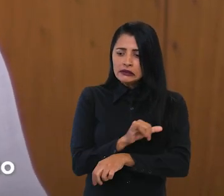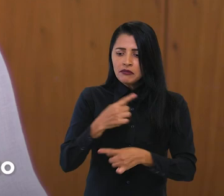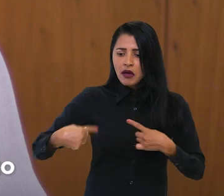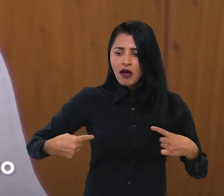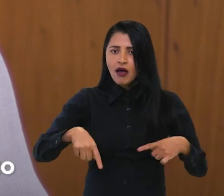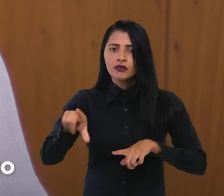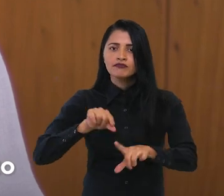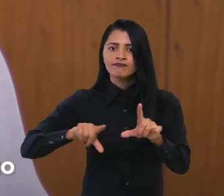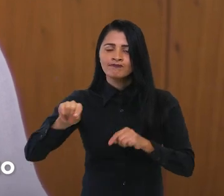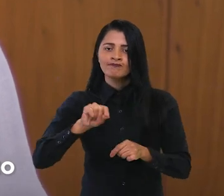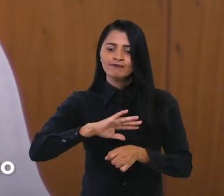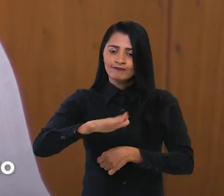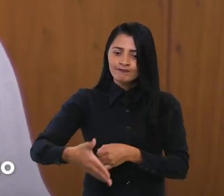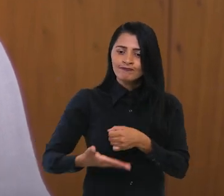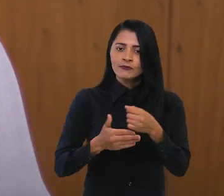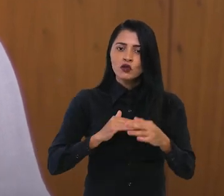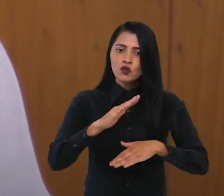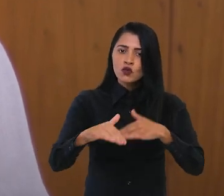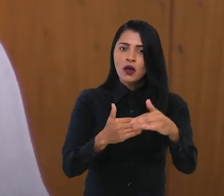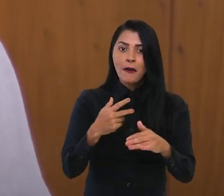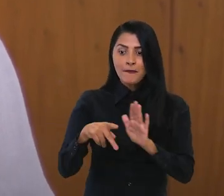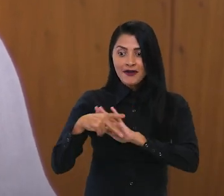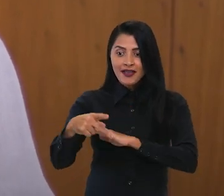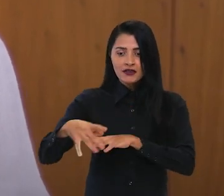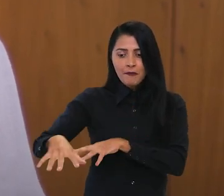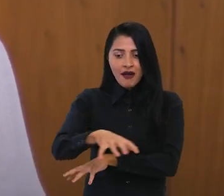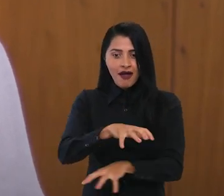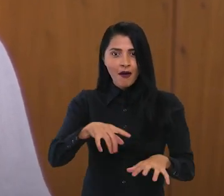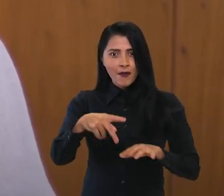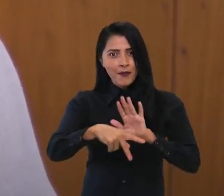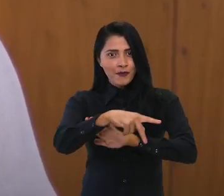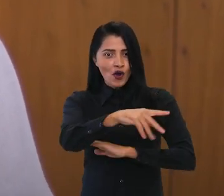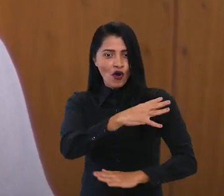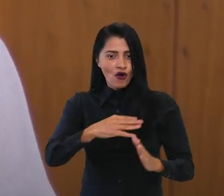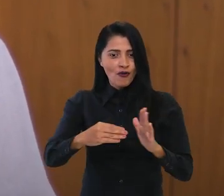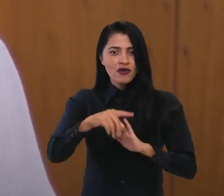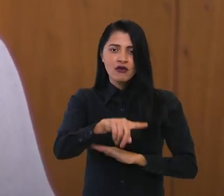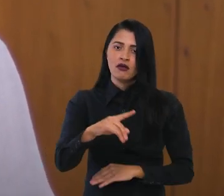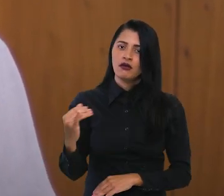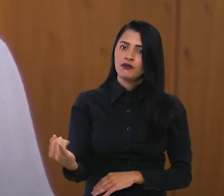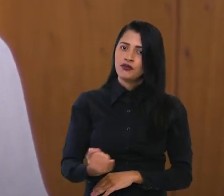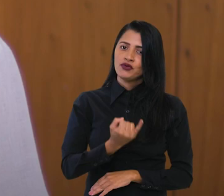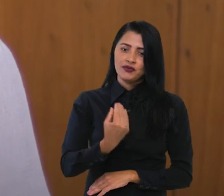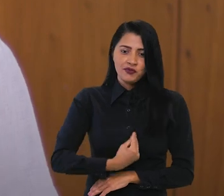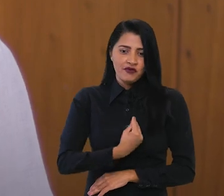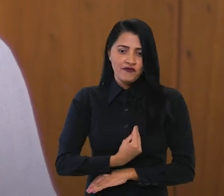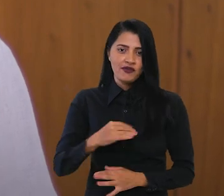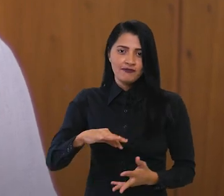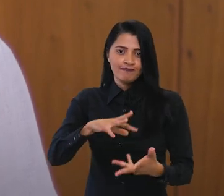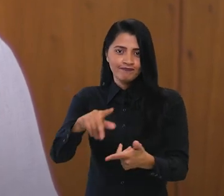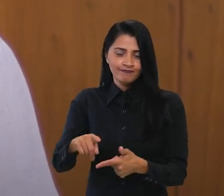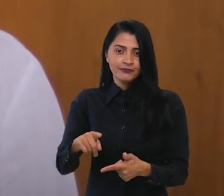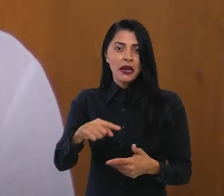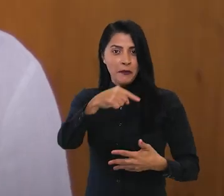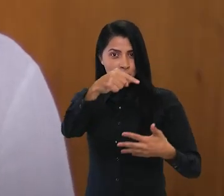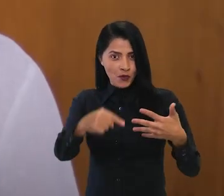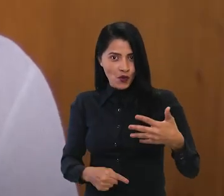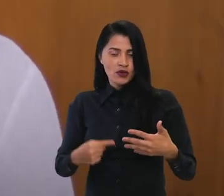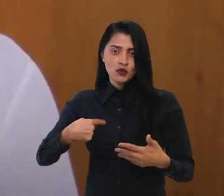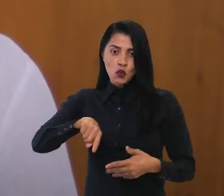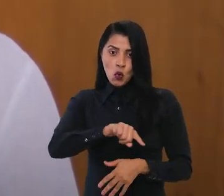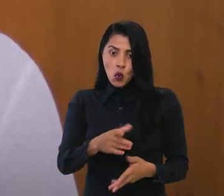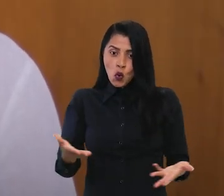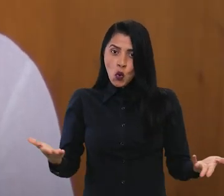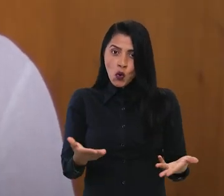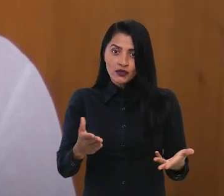explorar alternativas de desenvolvimento sustentável para esse bioma cuja existência é essencial para o planeta. Por tudo